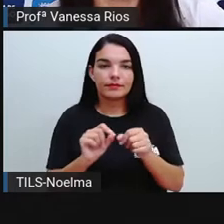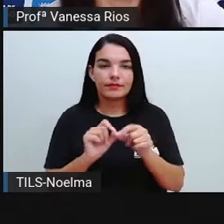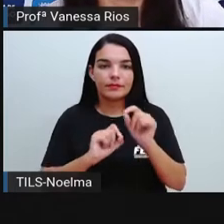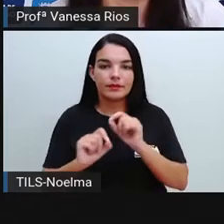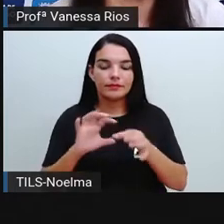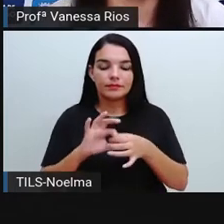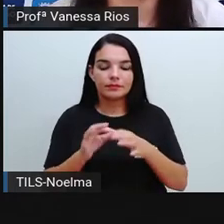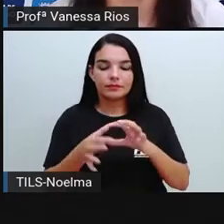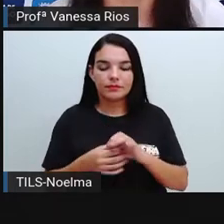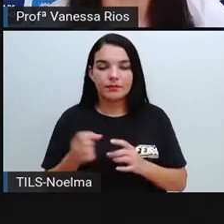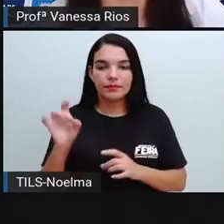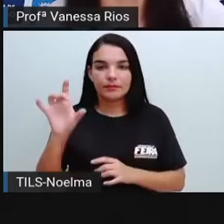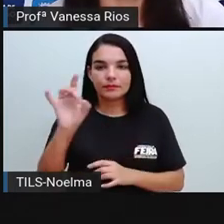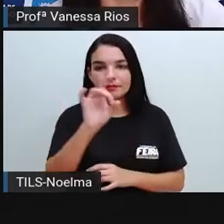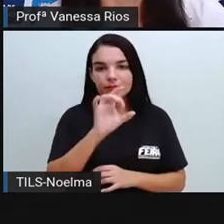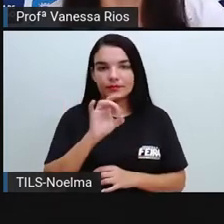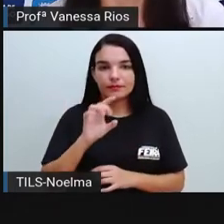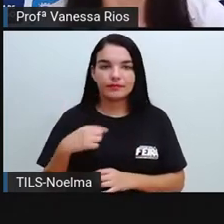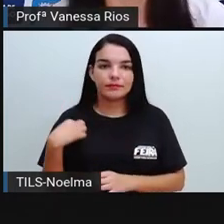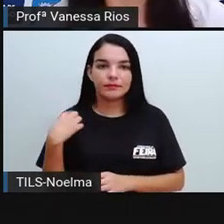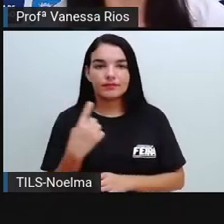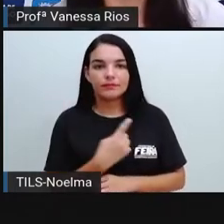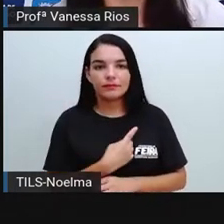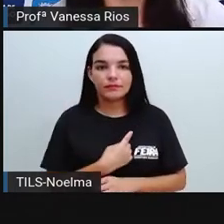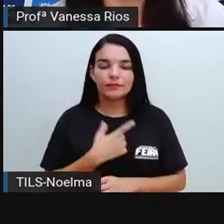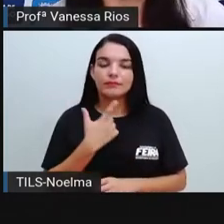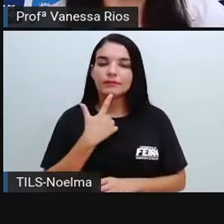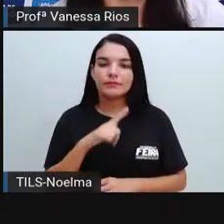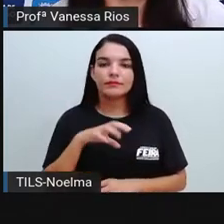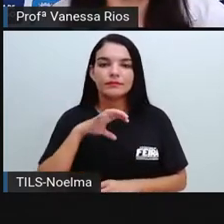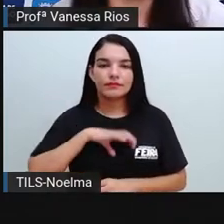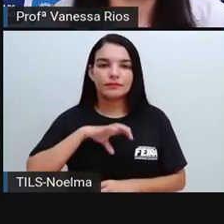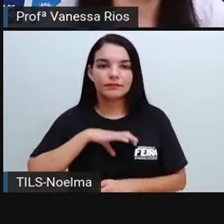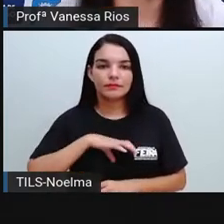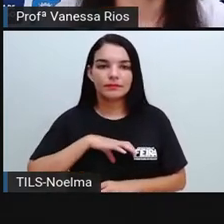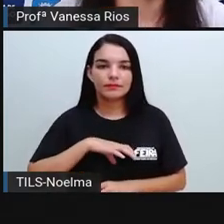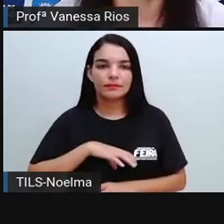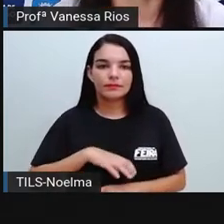a cada língua. E, no nosso caso, a língua portuguesa.